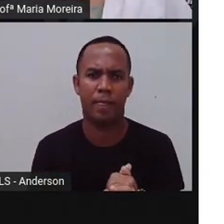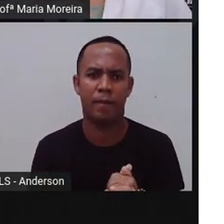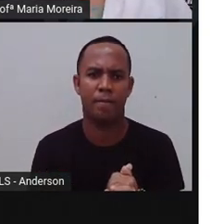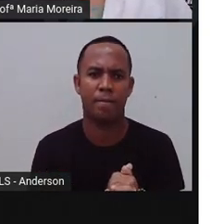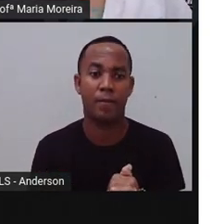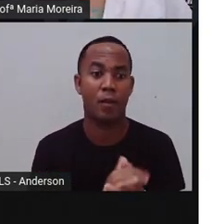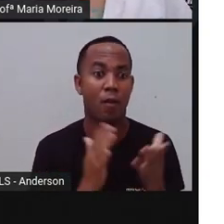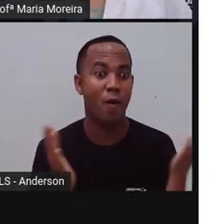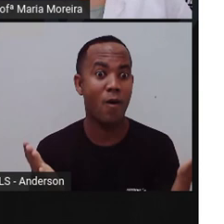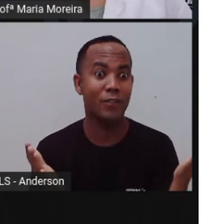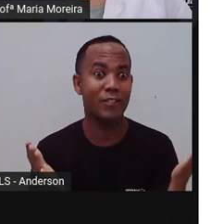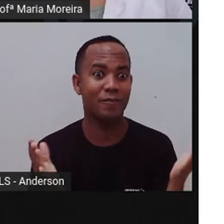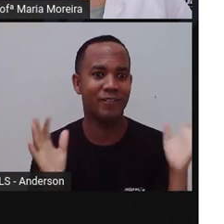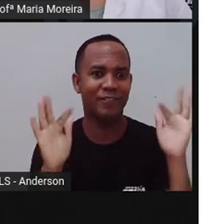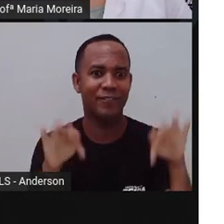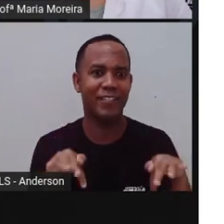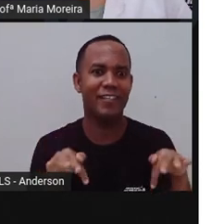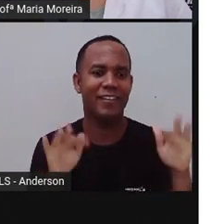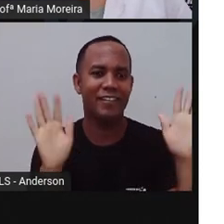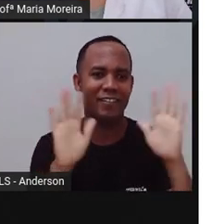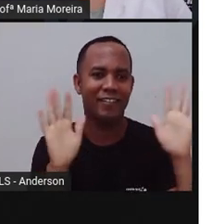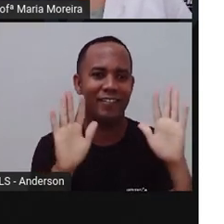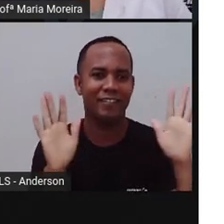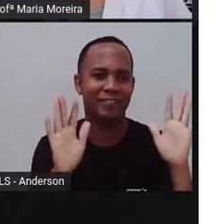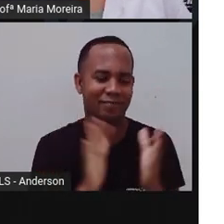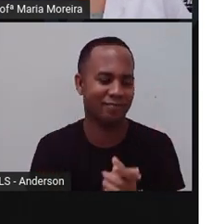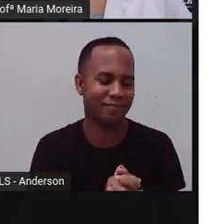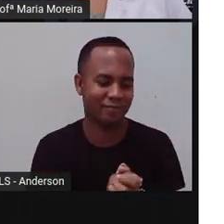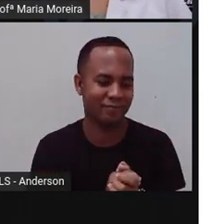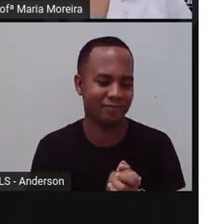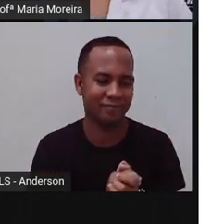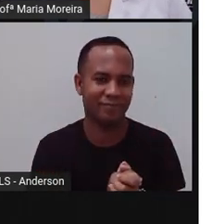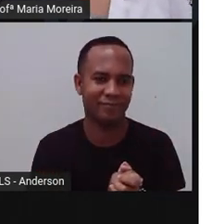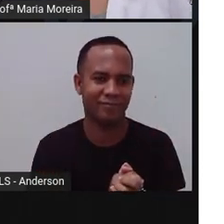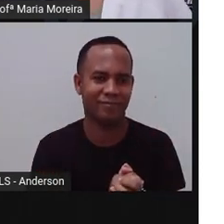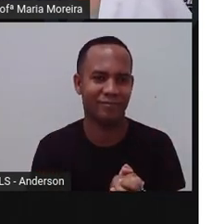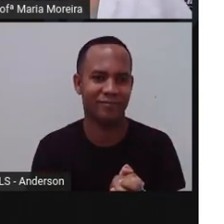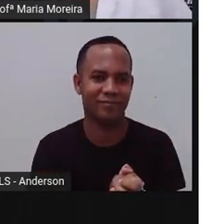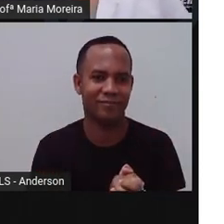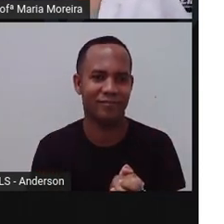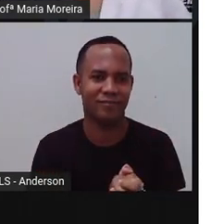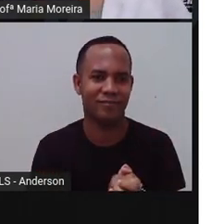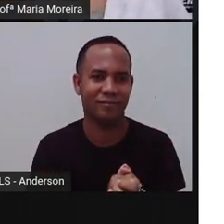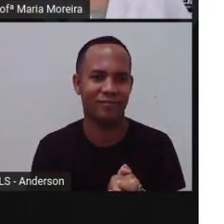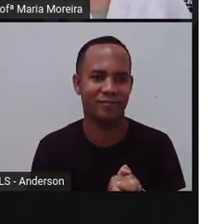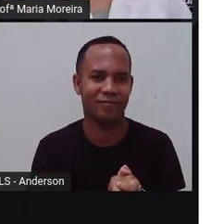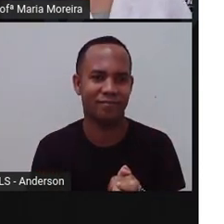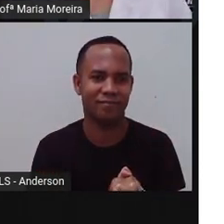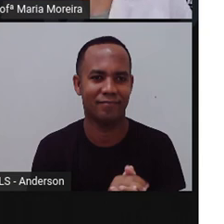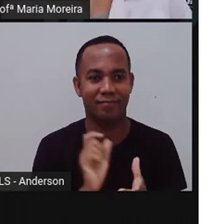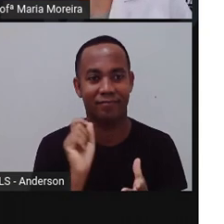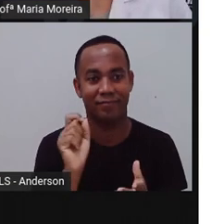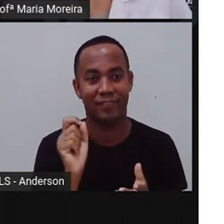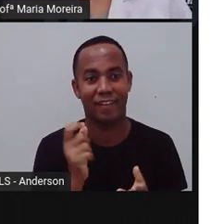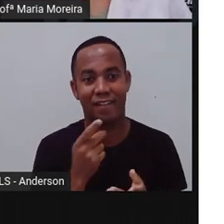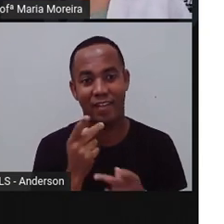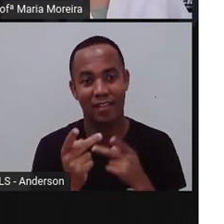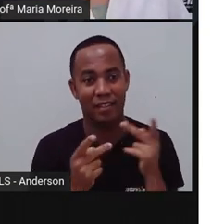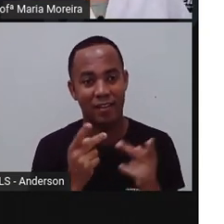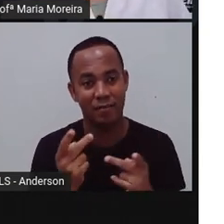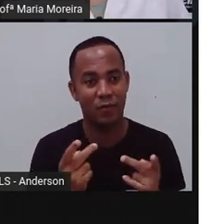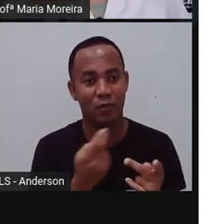chegamos ao fim da nossa aula, né? Pois é. Bom, falamos aqui sobre privatização,